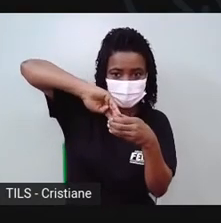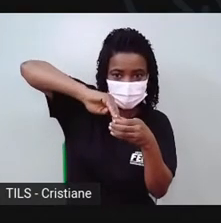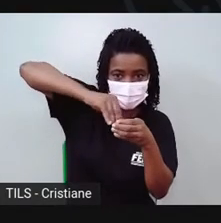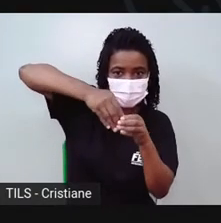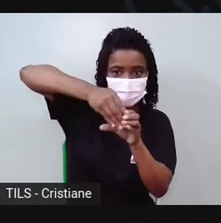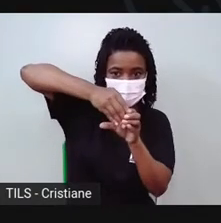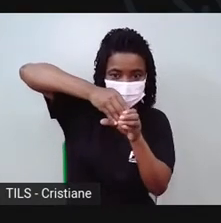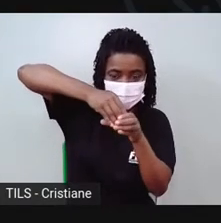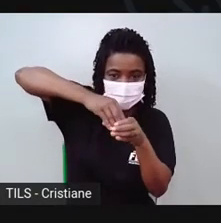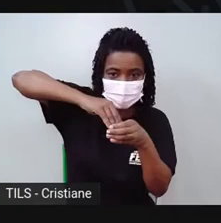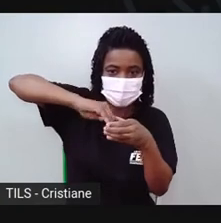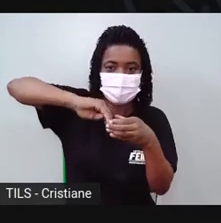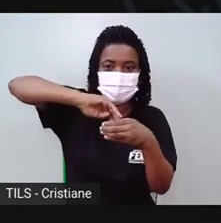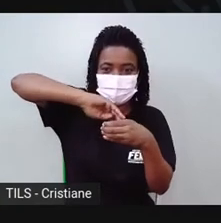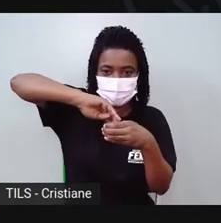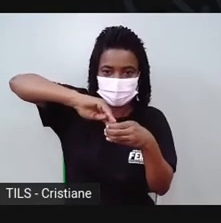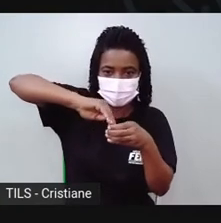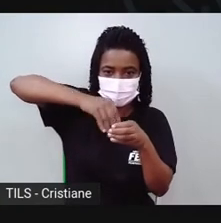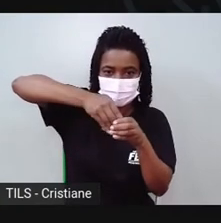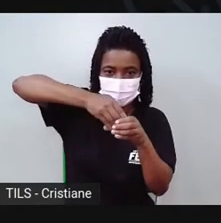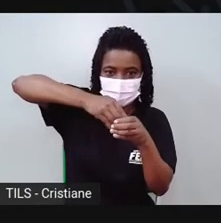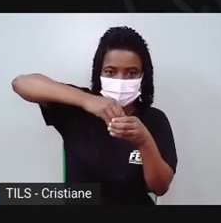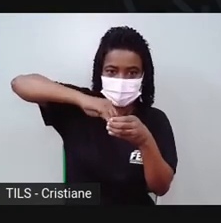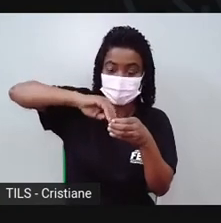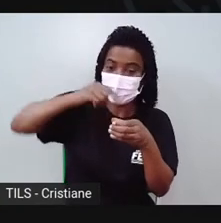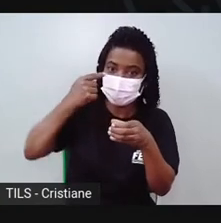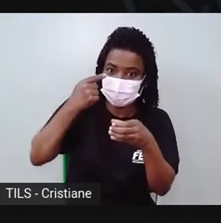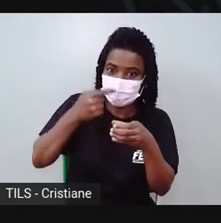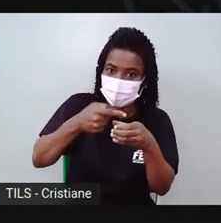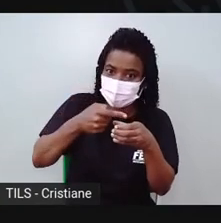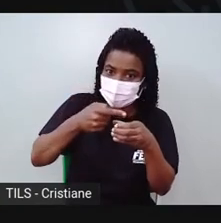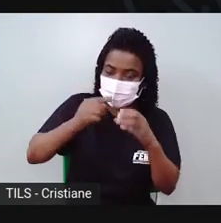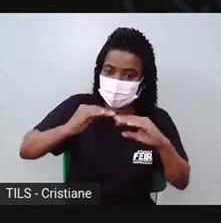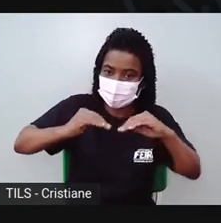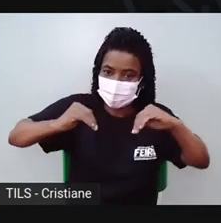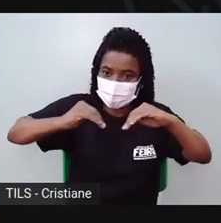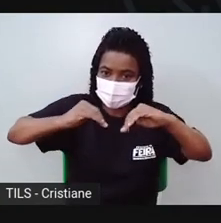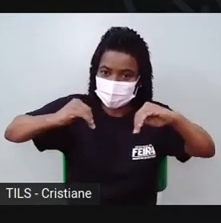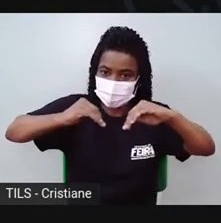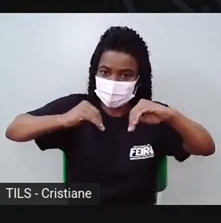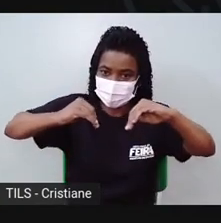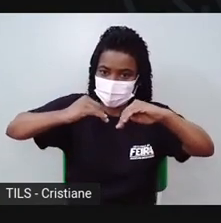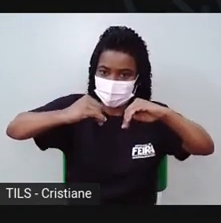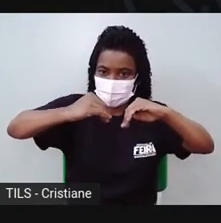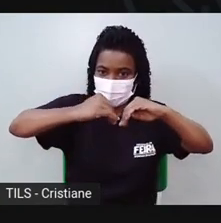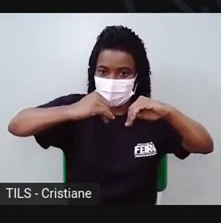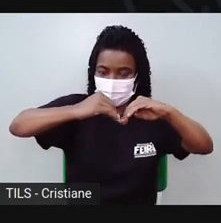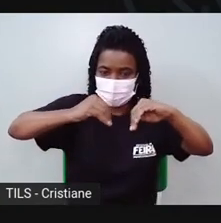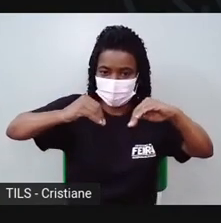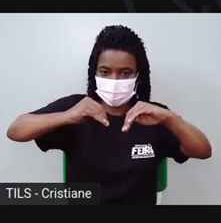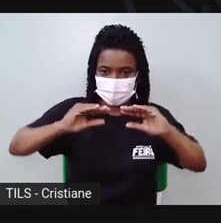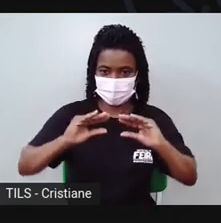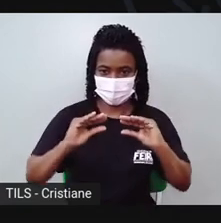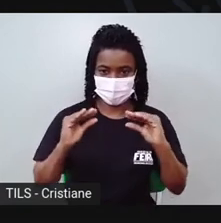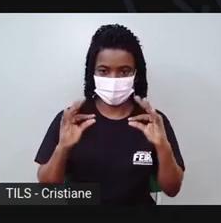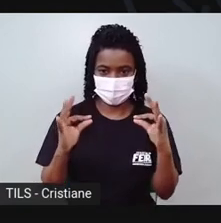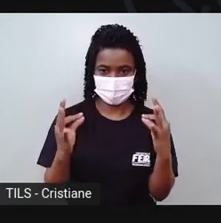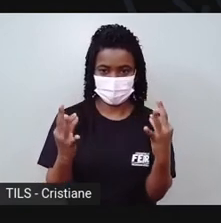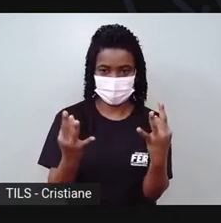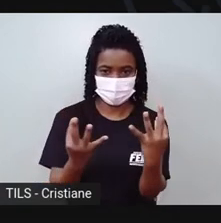até você sentir que ela vai ficando larguinha, né? Aí vai apertando assim dos ladinhos, ó,